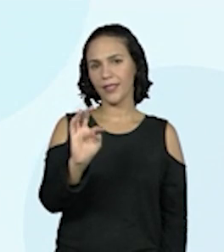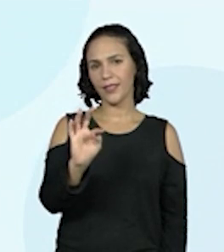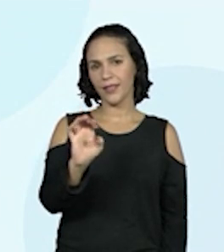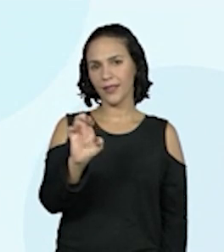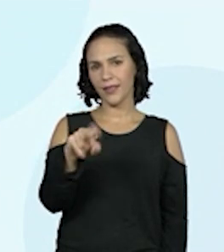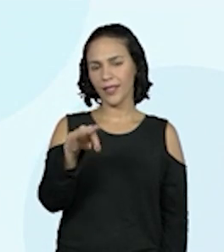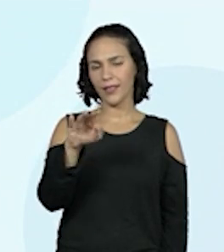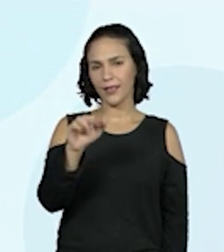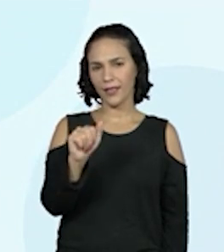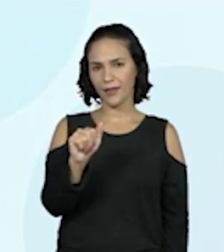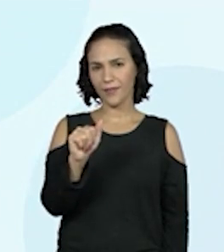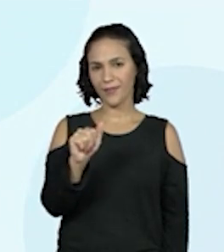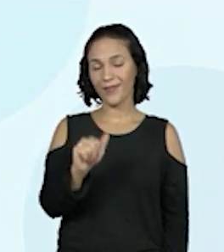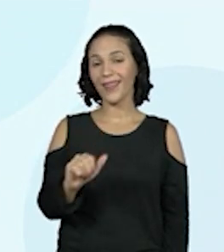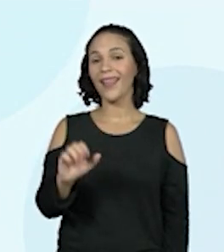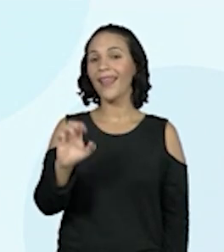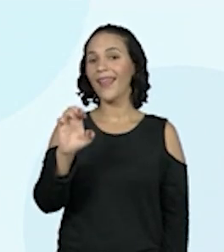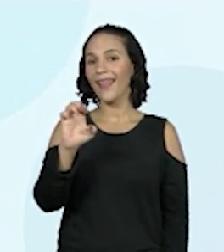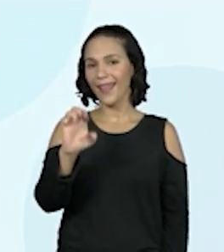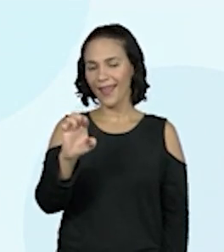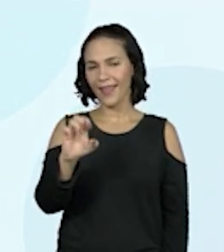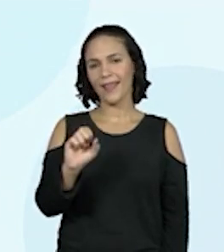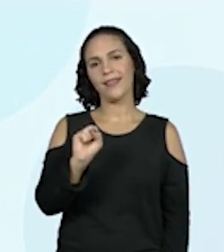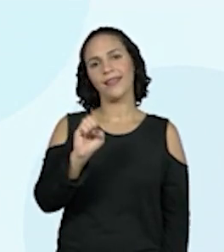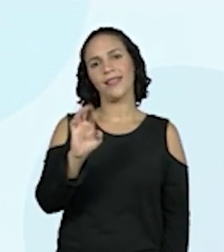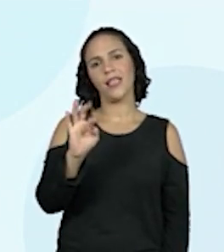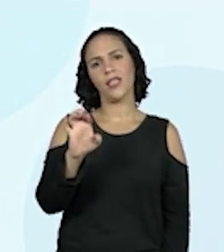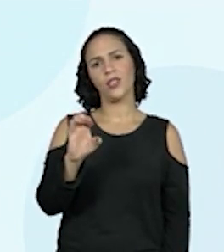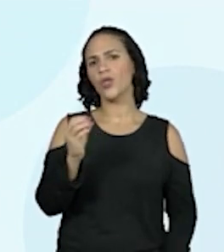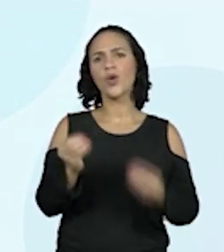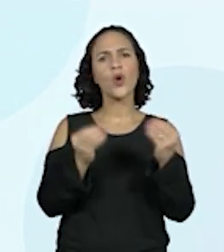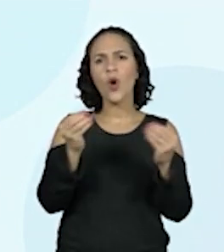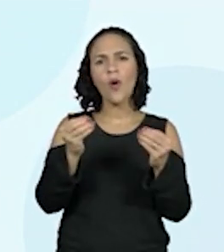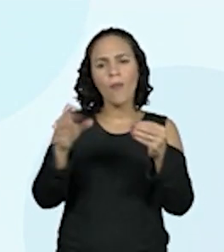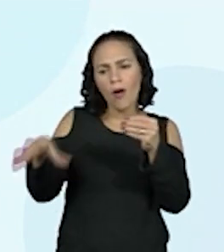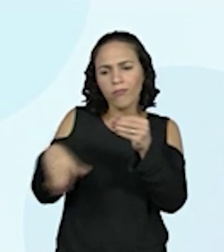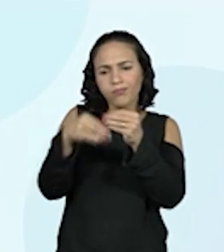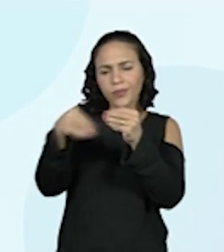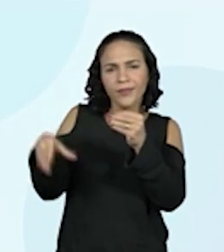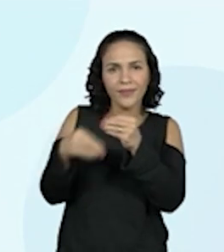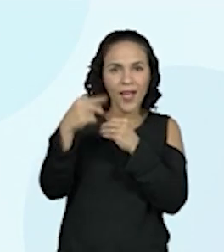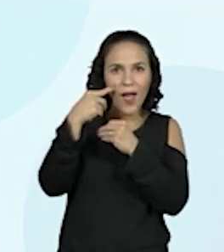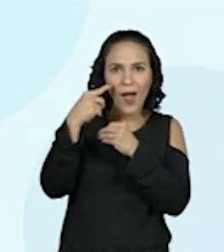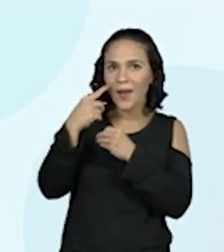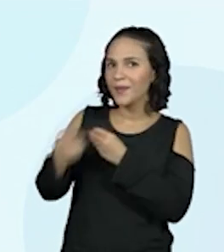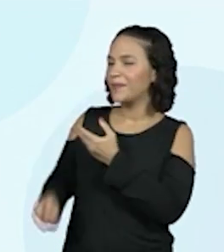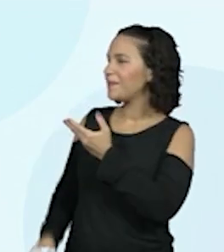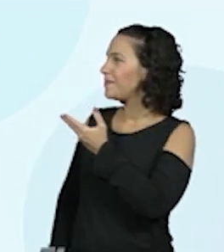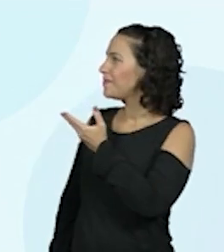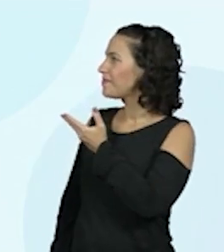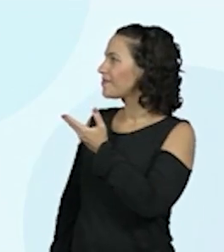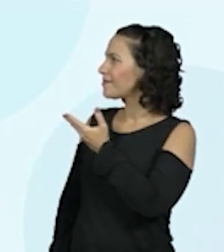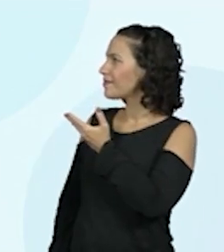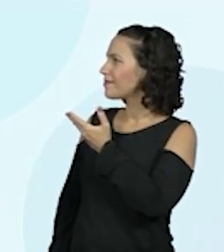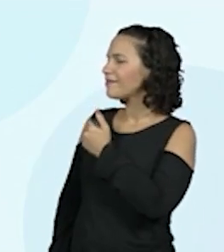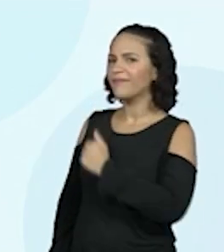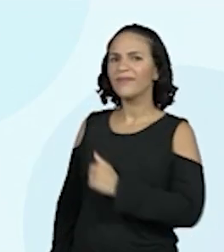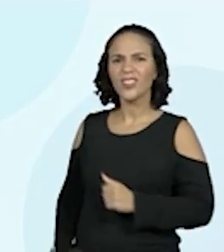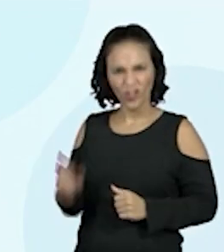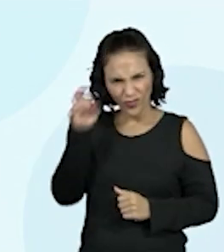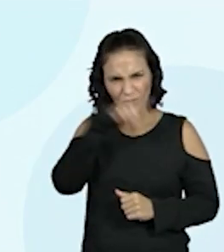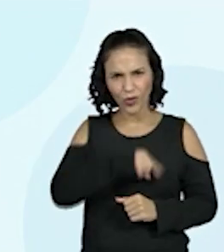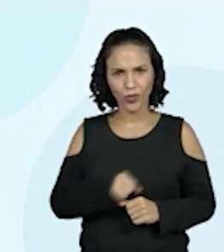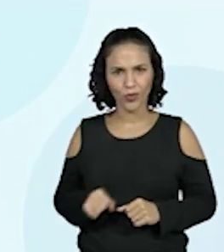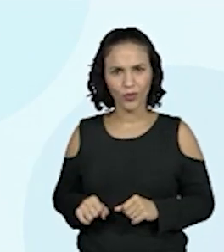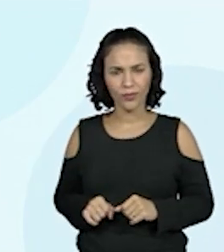700 mais 70, mais 7. Difícil? Não,